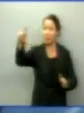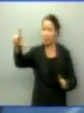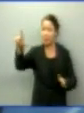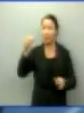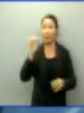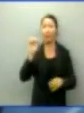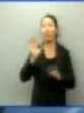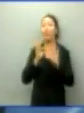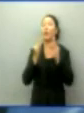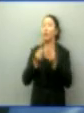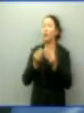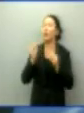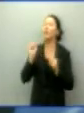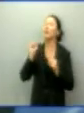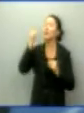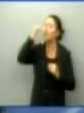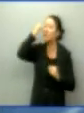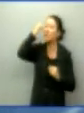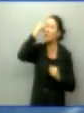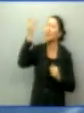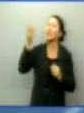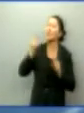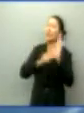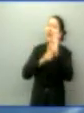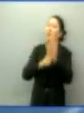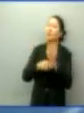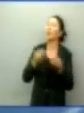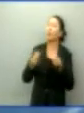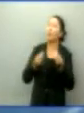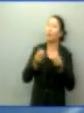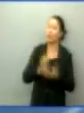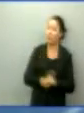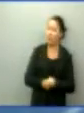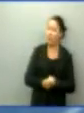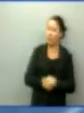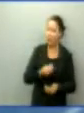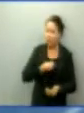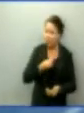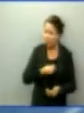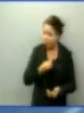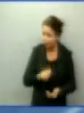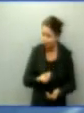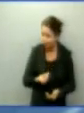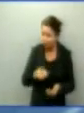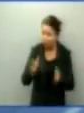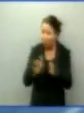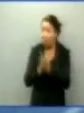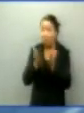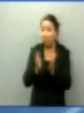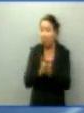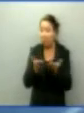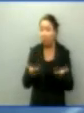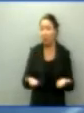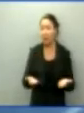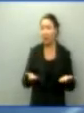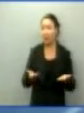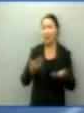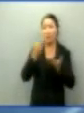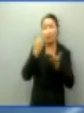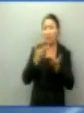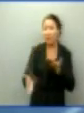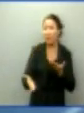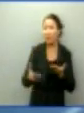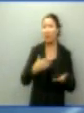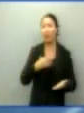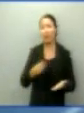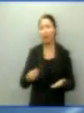pensa em contemporizar essas famílias que estão vivendo nessa linha de pobreza, que elas estão perdendo os filhos